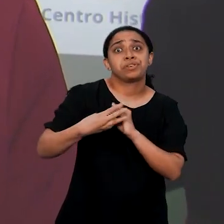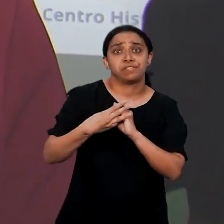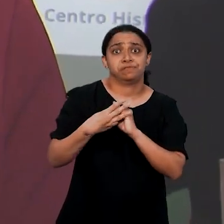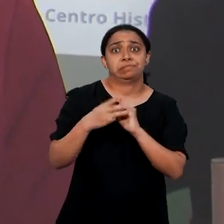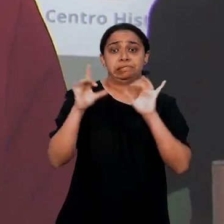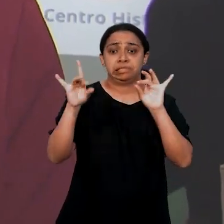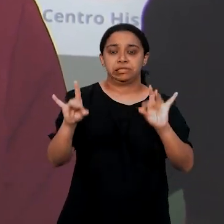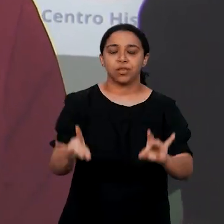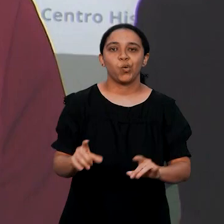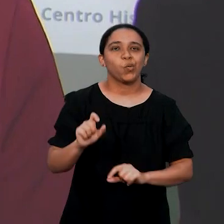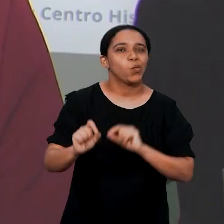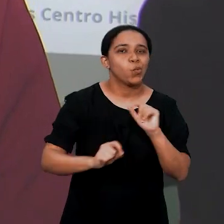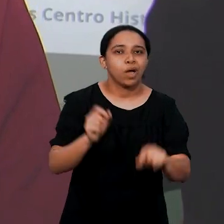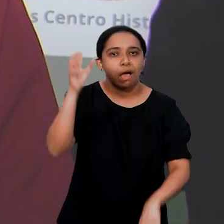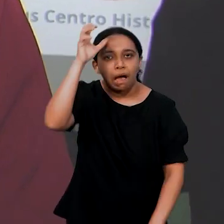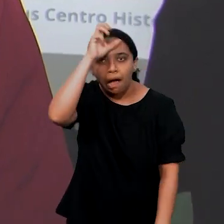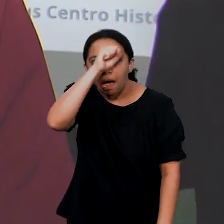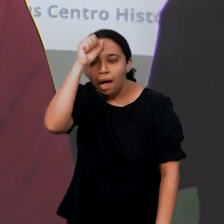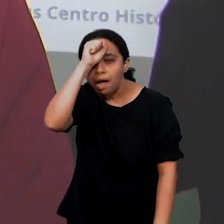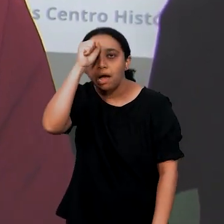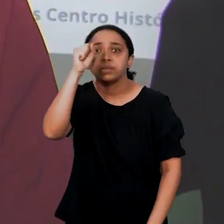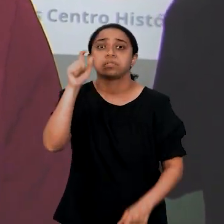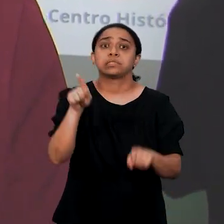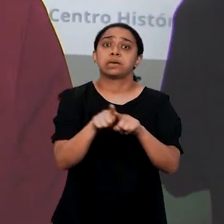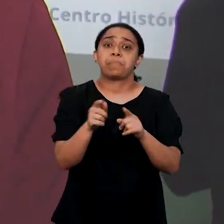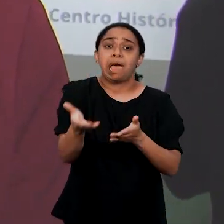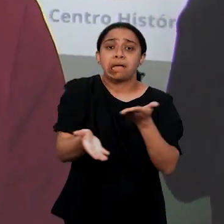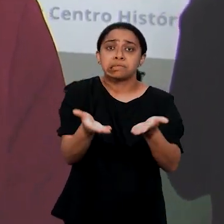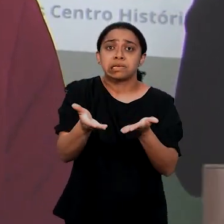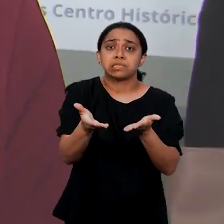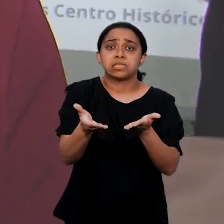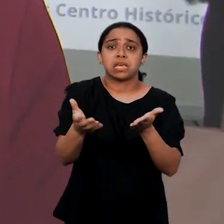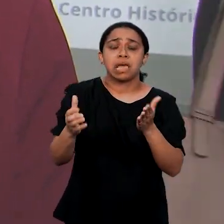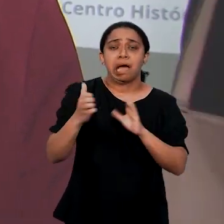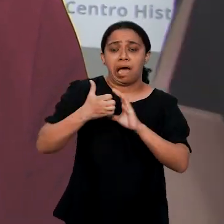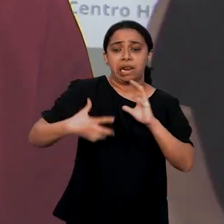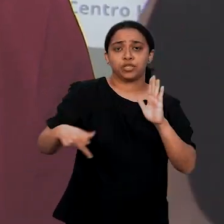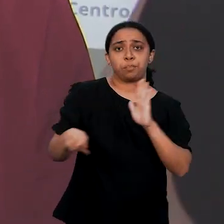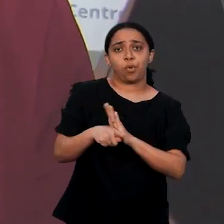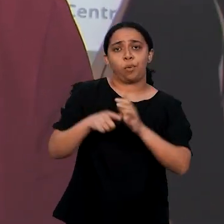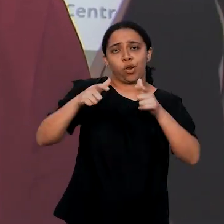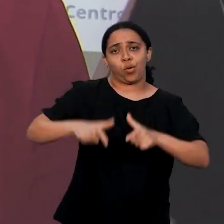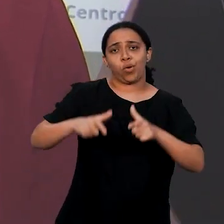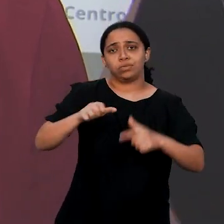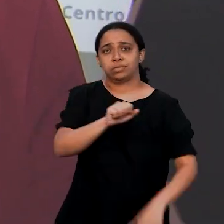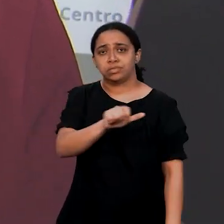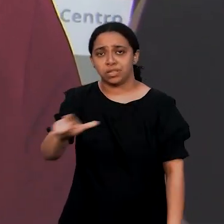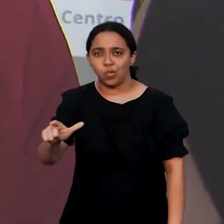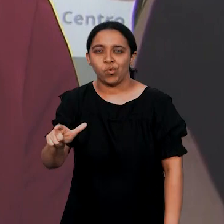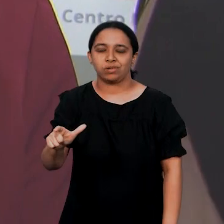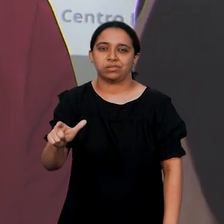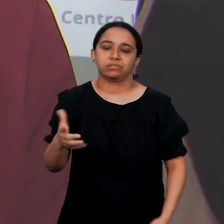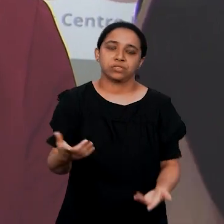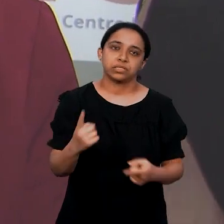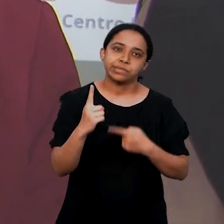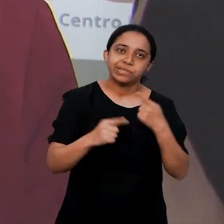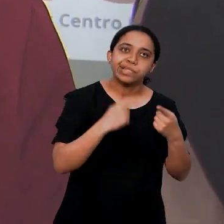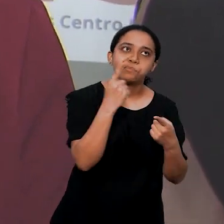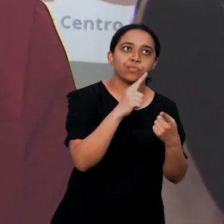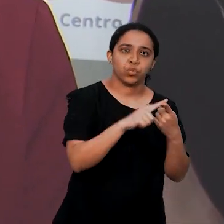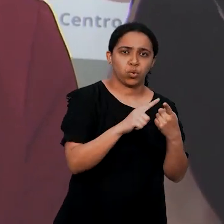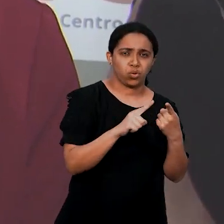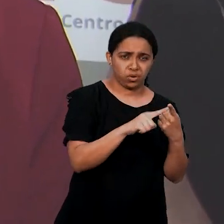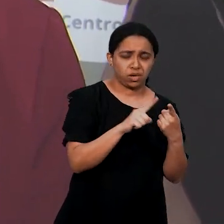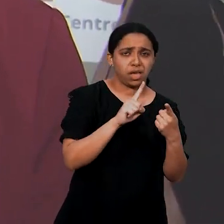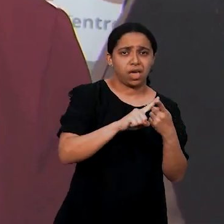nós uma marca, que é atender a esse arranjo produtivo local da ilha de São Luís. Depois de nós,